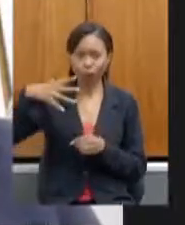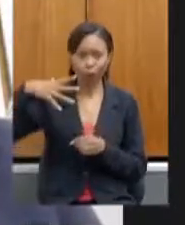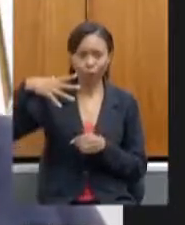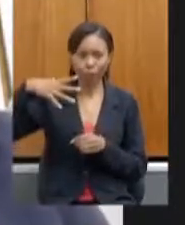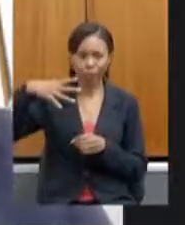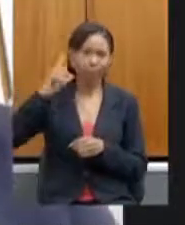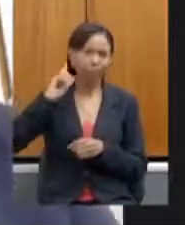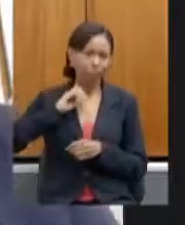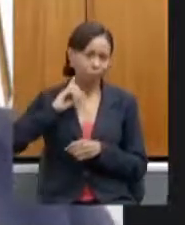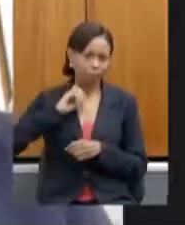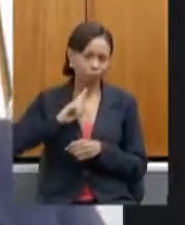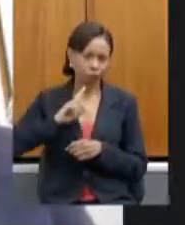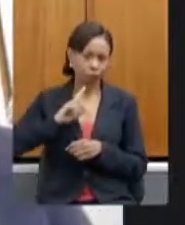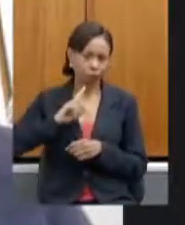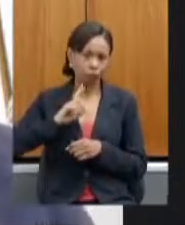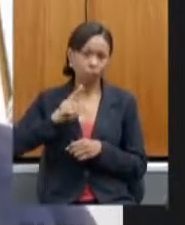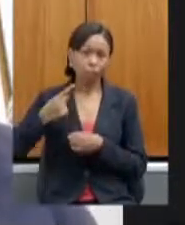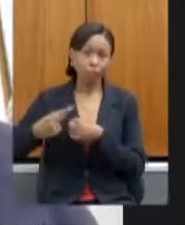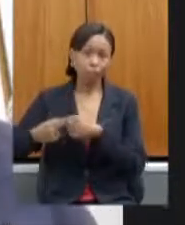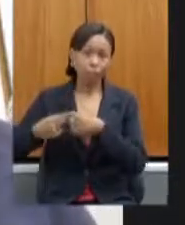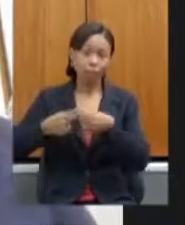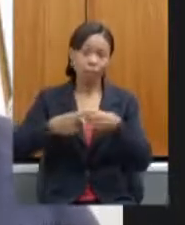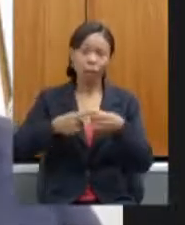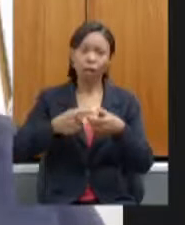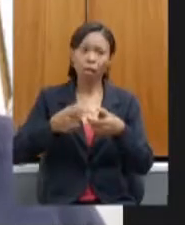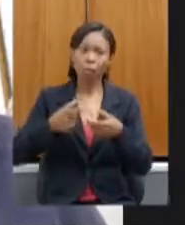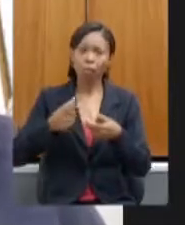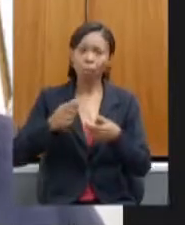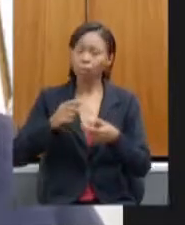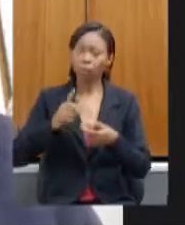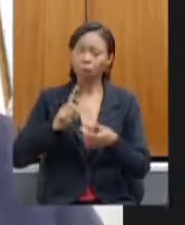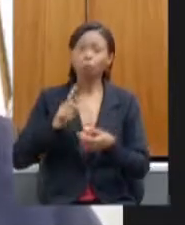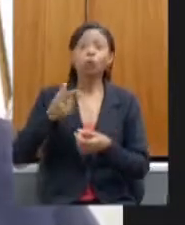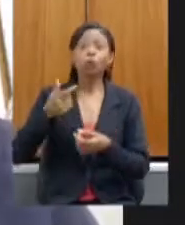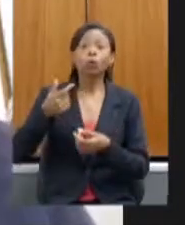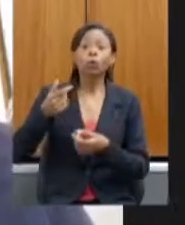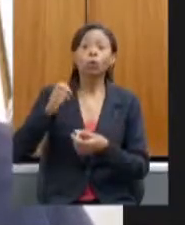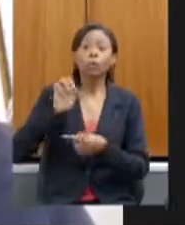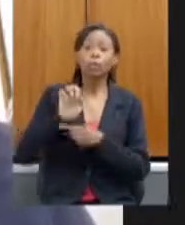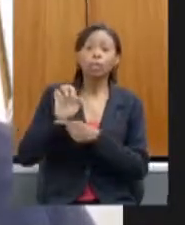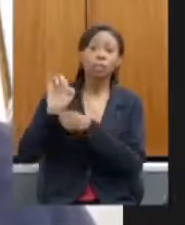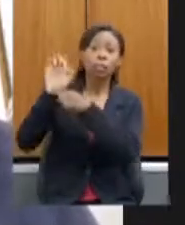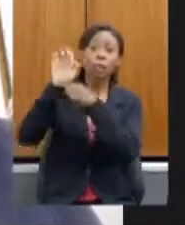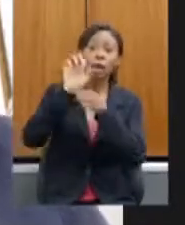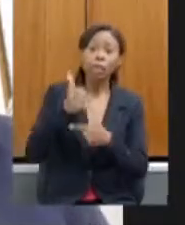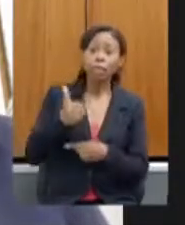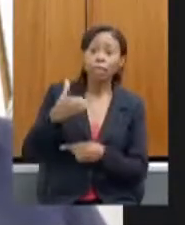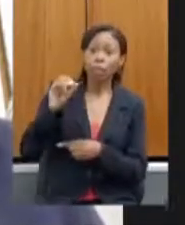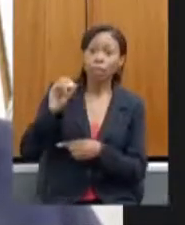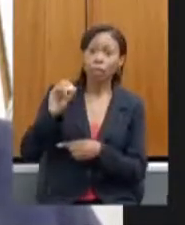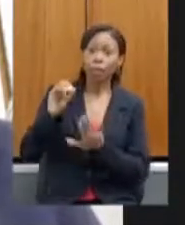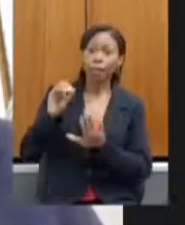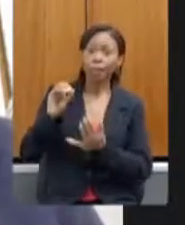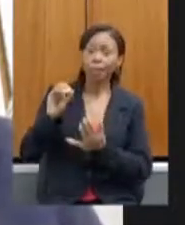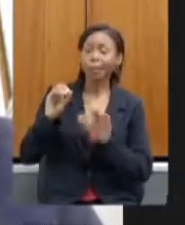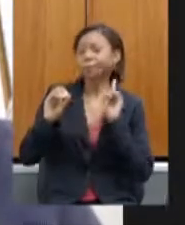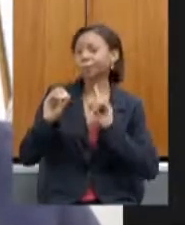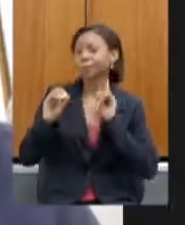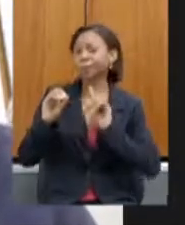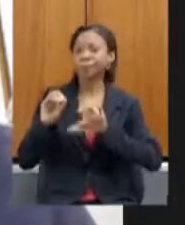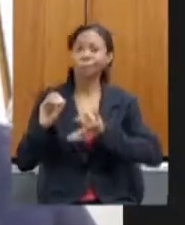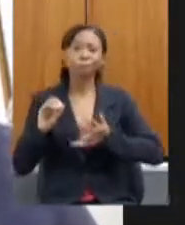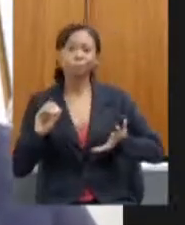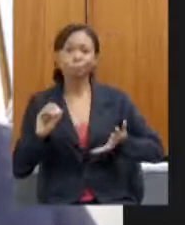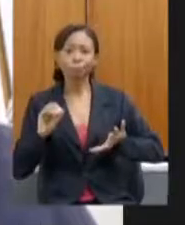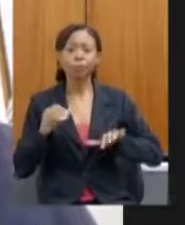10 estados brasileiros e que infelizmente Minas Gerais ficou de fora nós temos aí só na região do